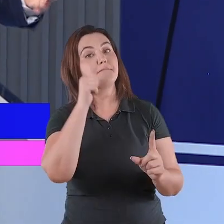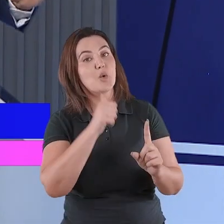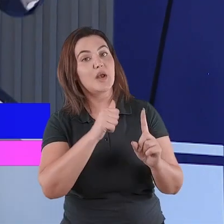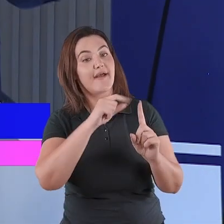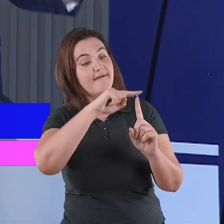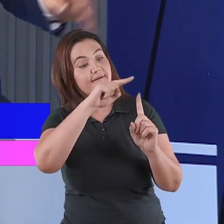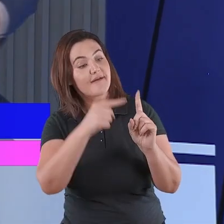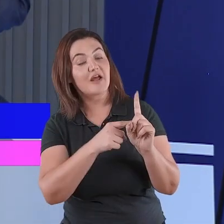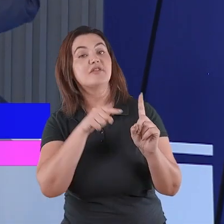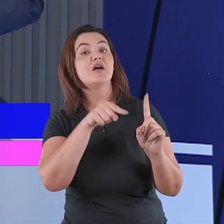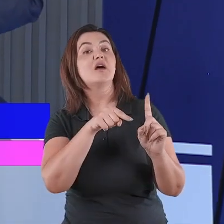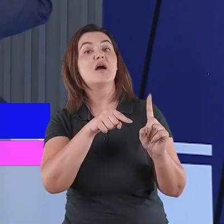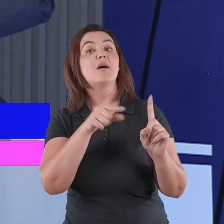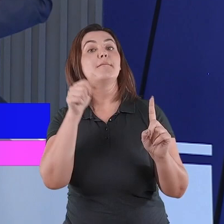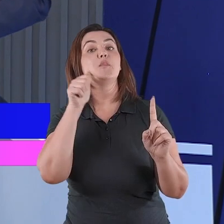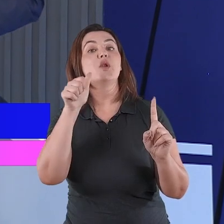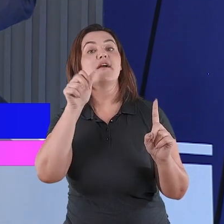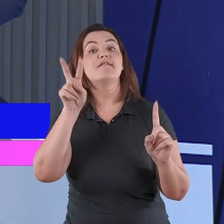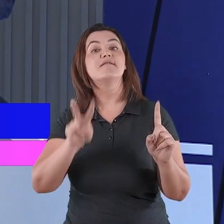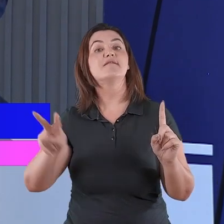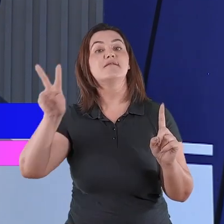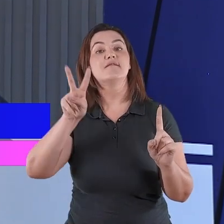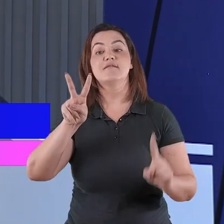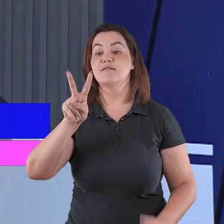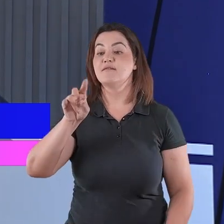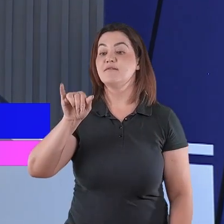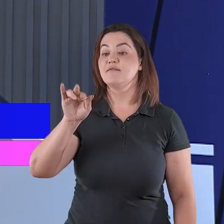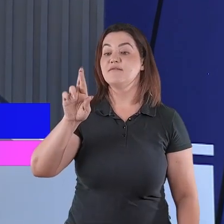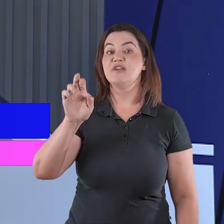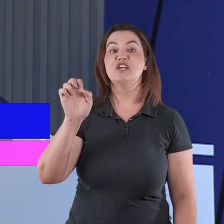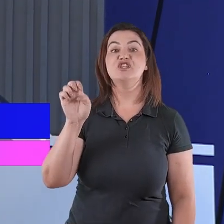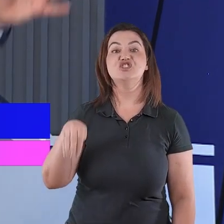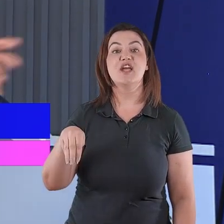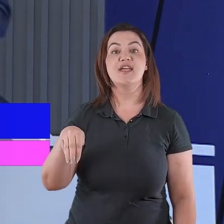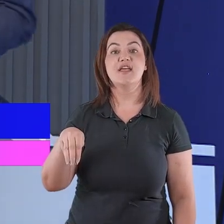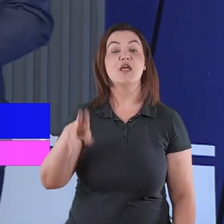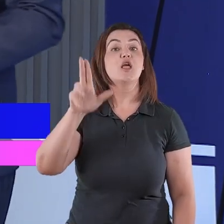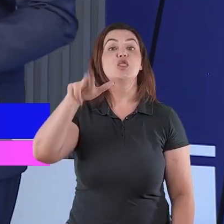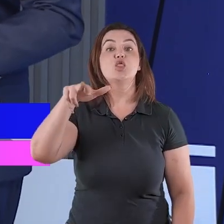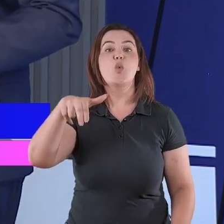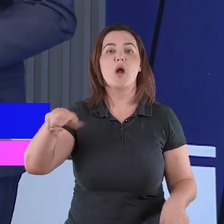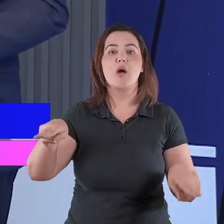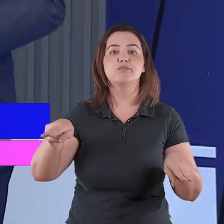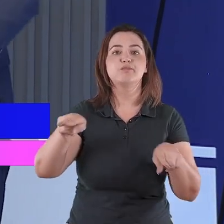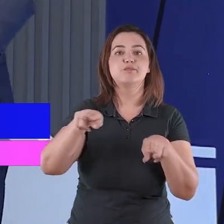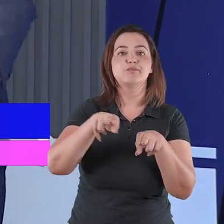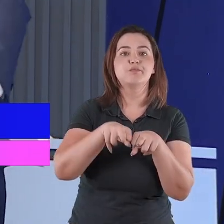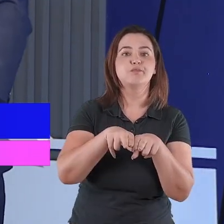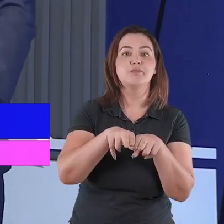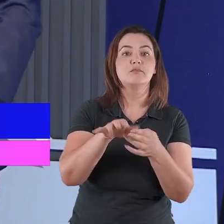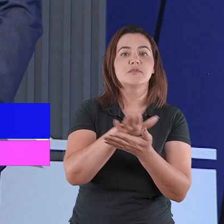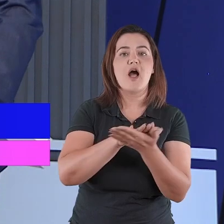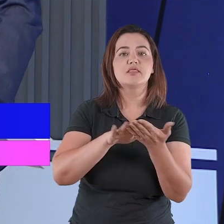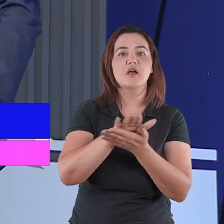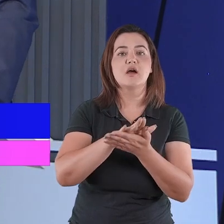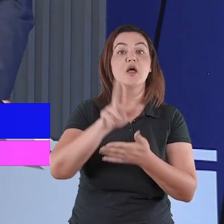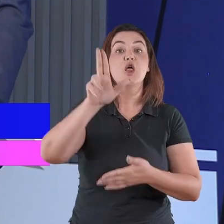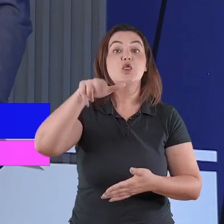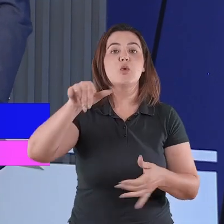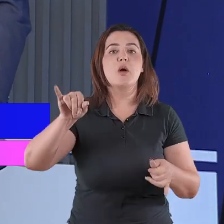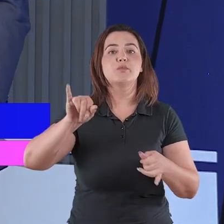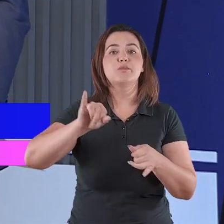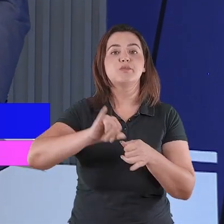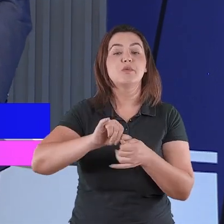tecnologia até é possível, por inseminações qualquer outro tipo de uso da medicina